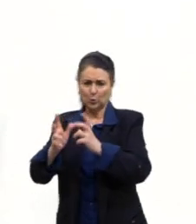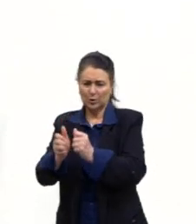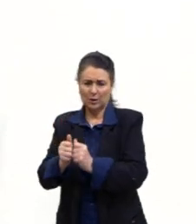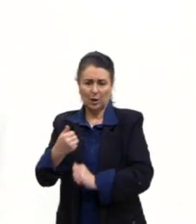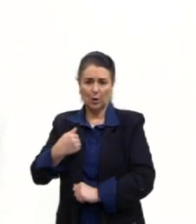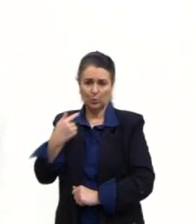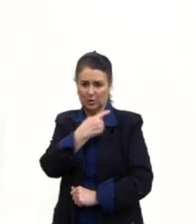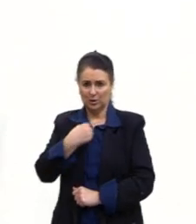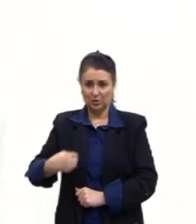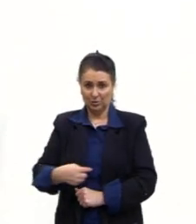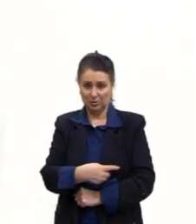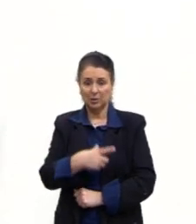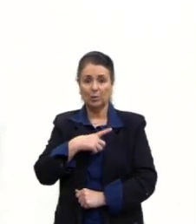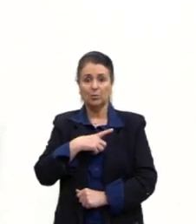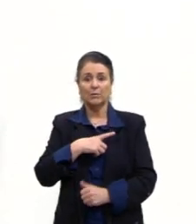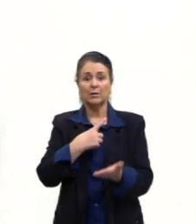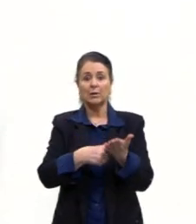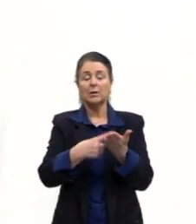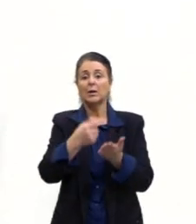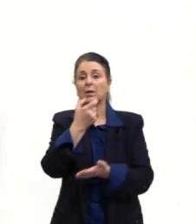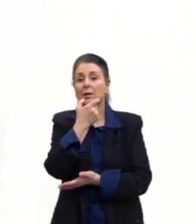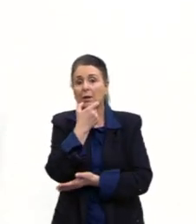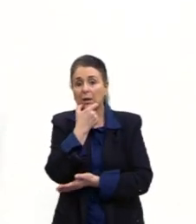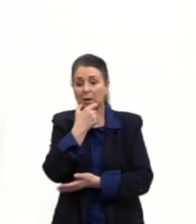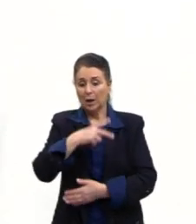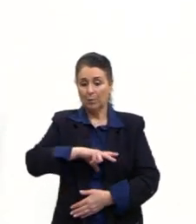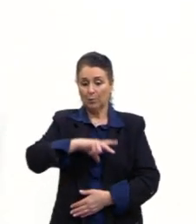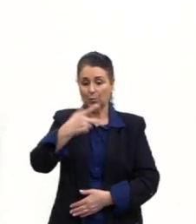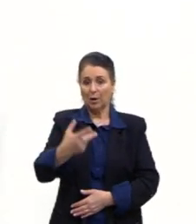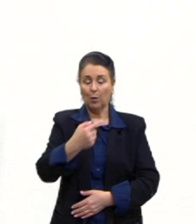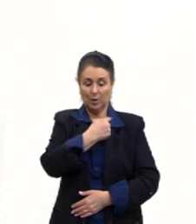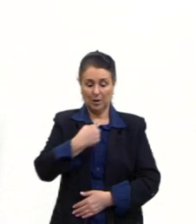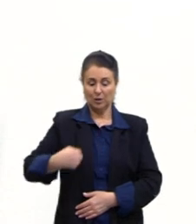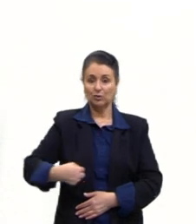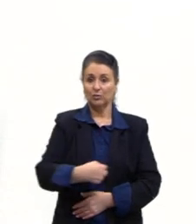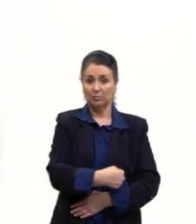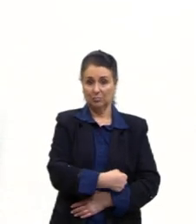acordos que nós tivemos aí entre a Grã-Bretanha, Portugal e a China